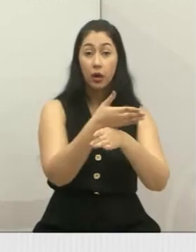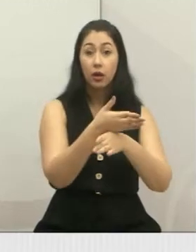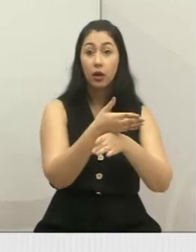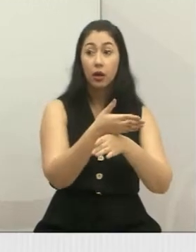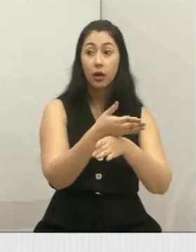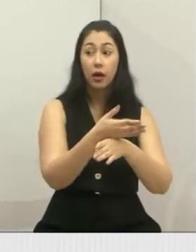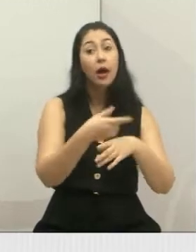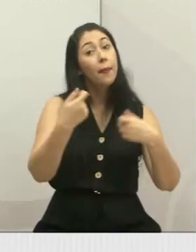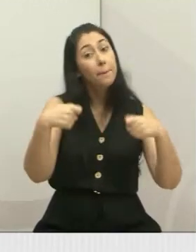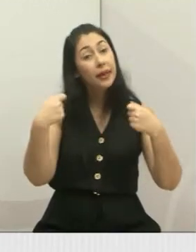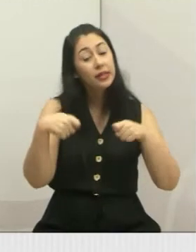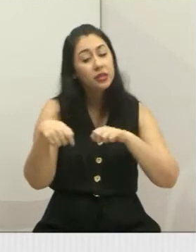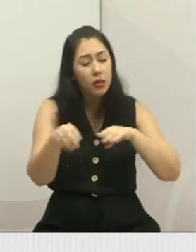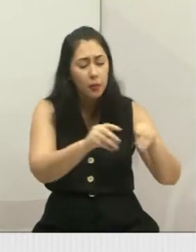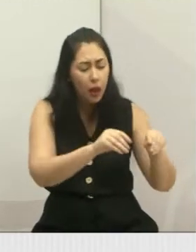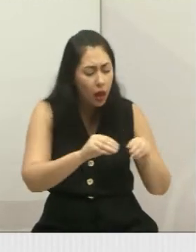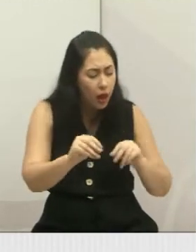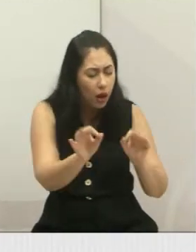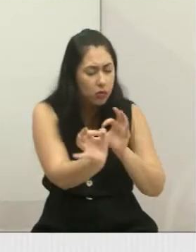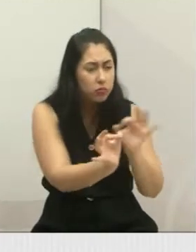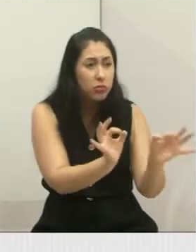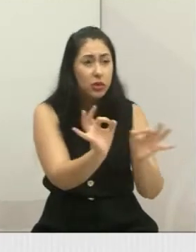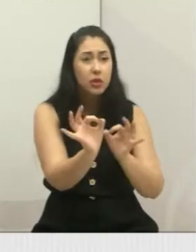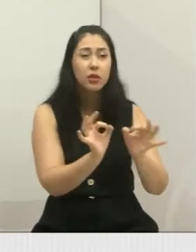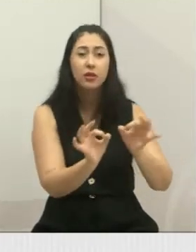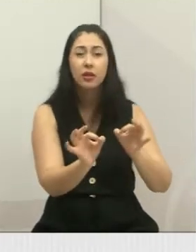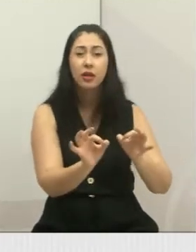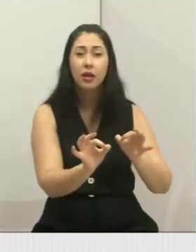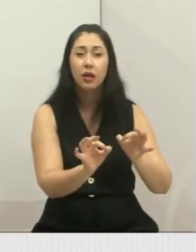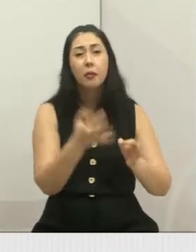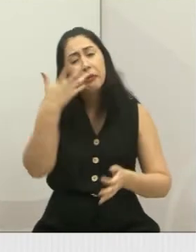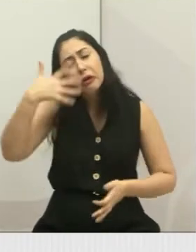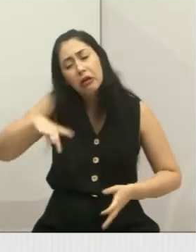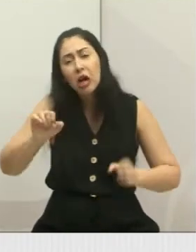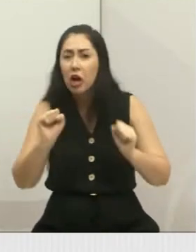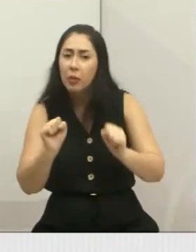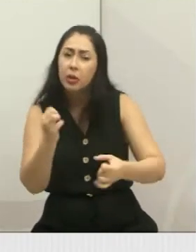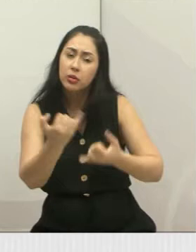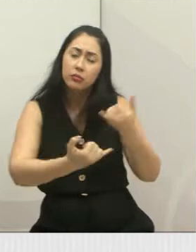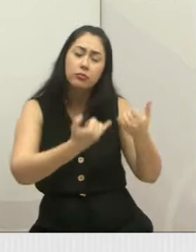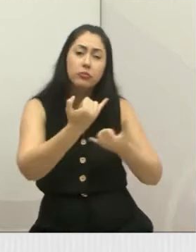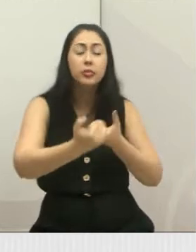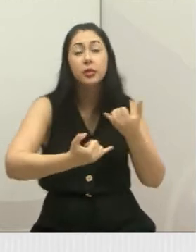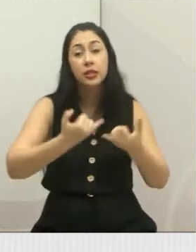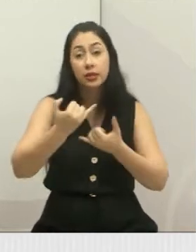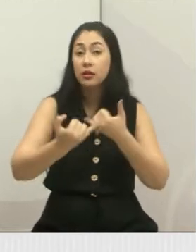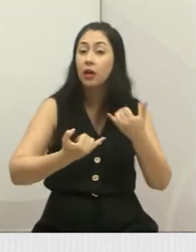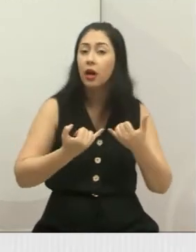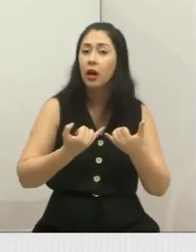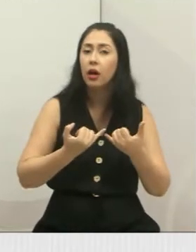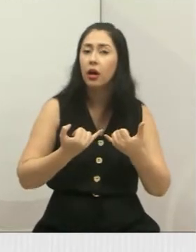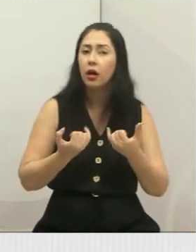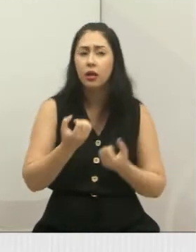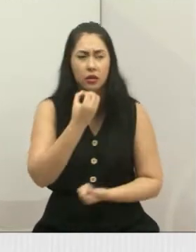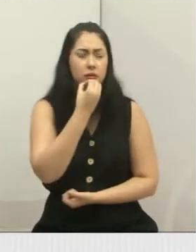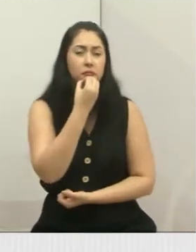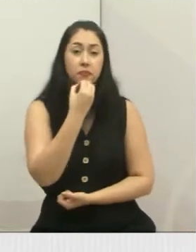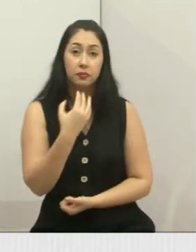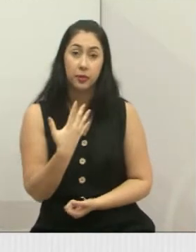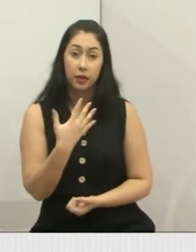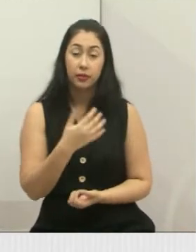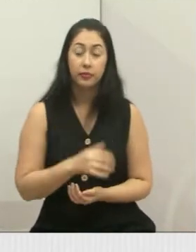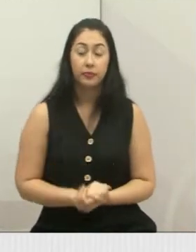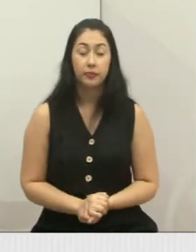tem que colocar areia nesse local aí, porque senão faz criança brincar com tranquilidade naquela área de lazer.